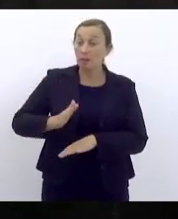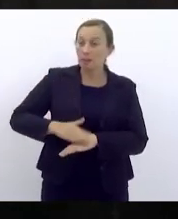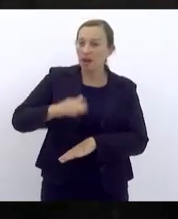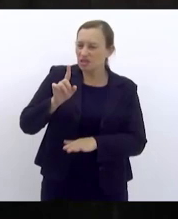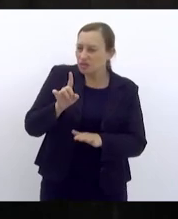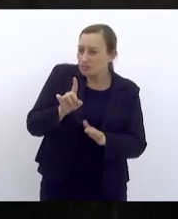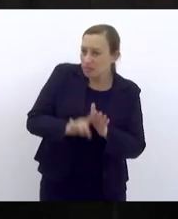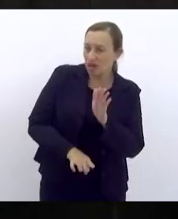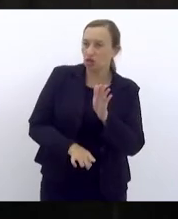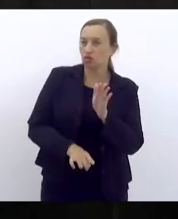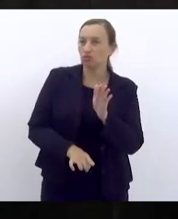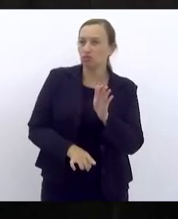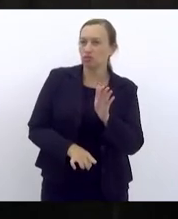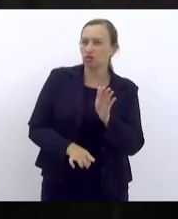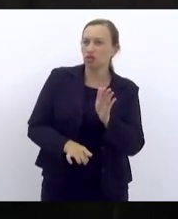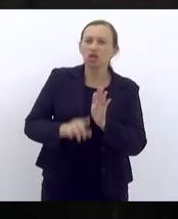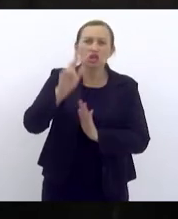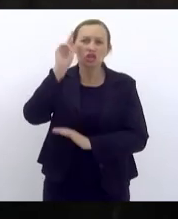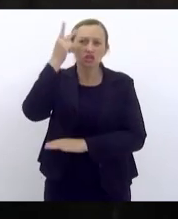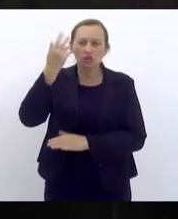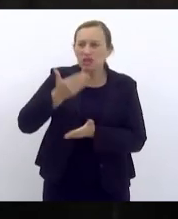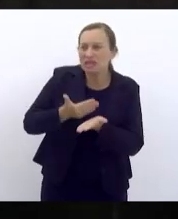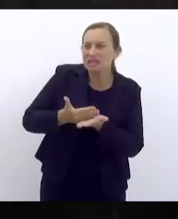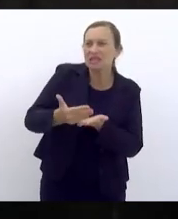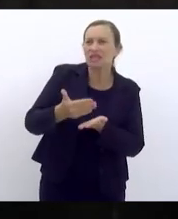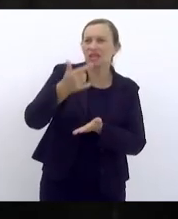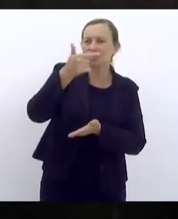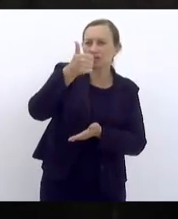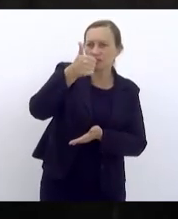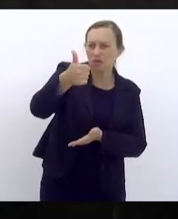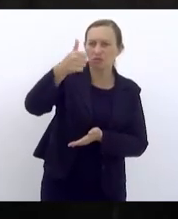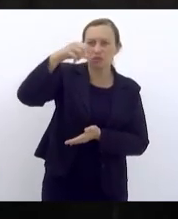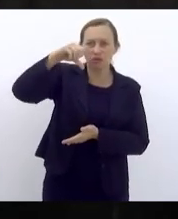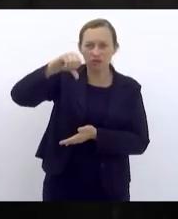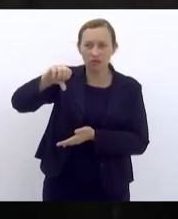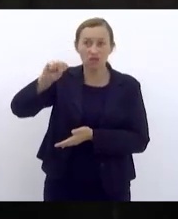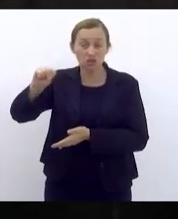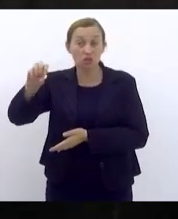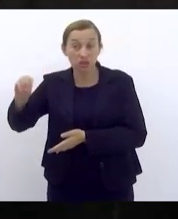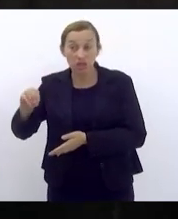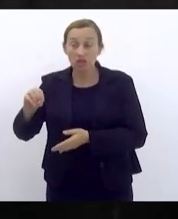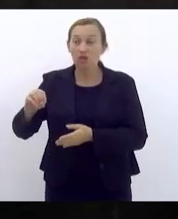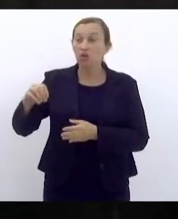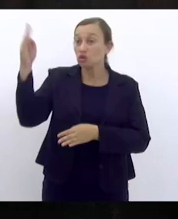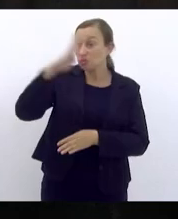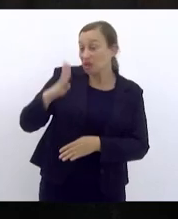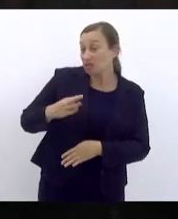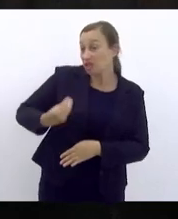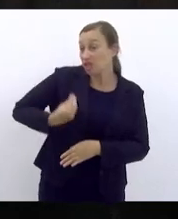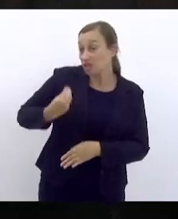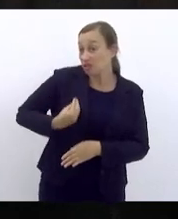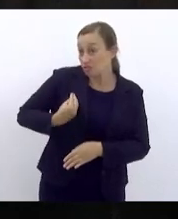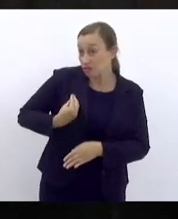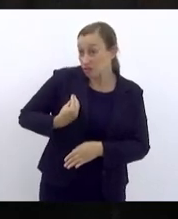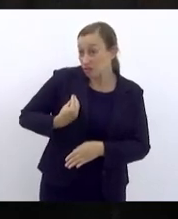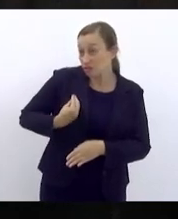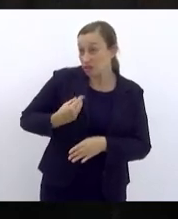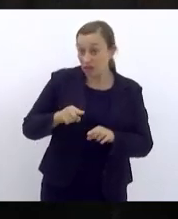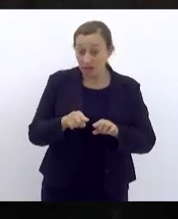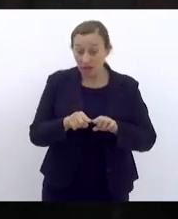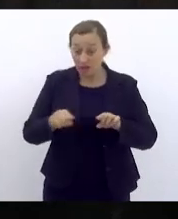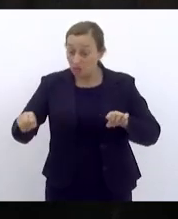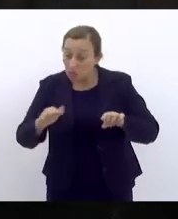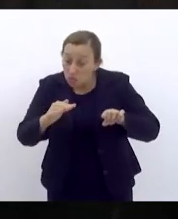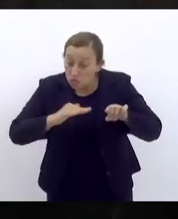medições iniciadas em 1980 os brasileiros que vivem abaixo da linha da pobreza